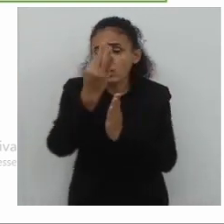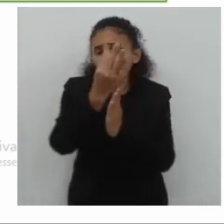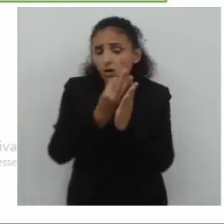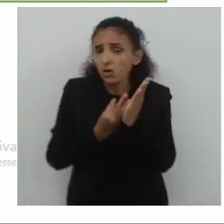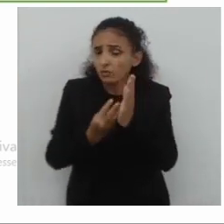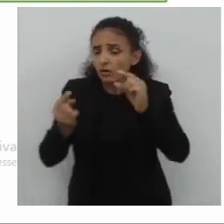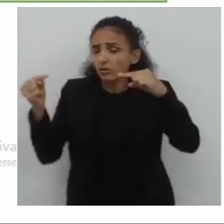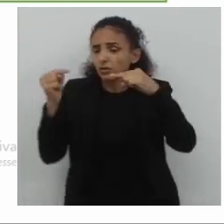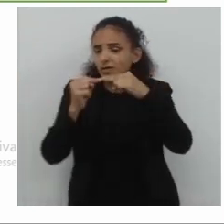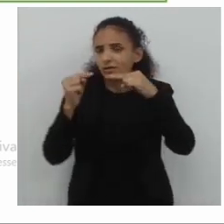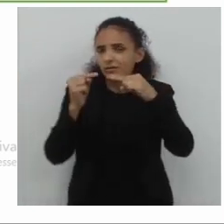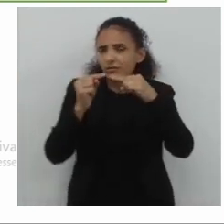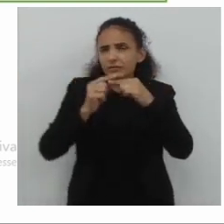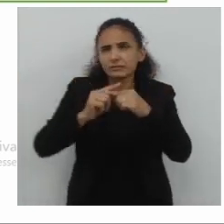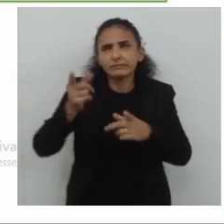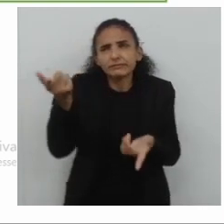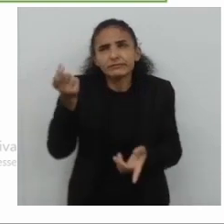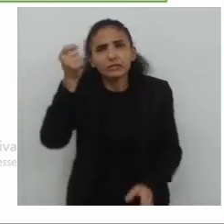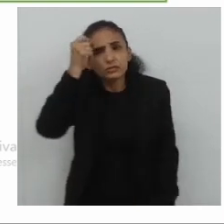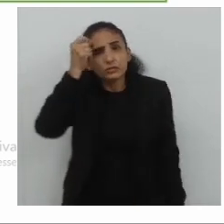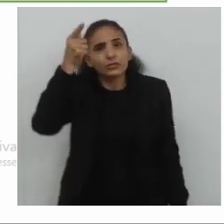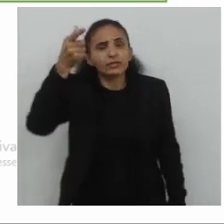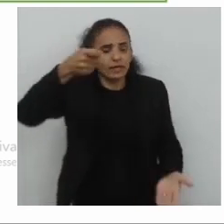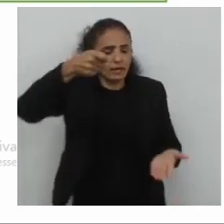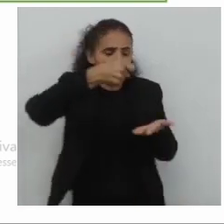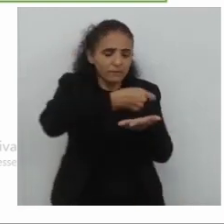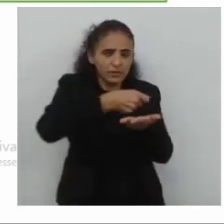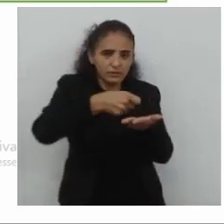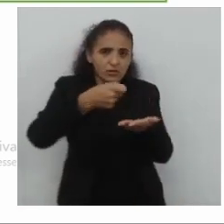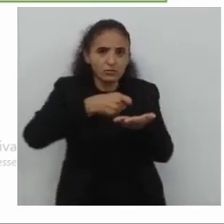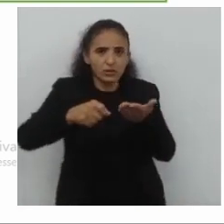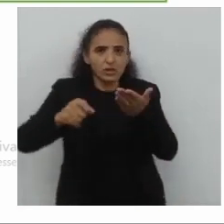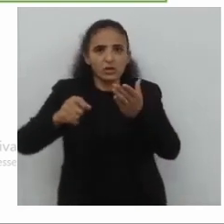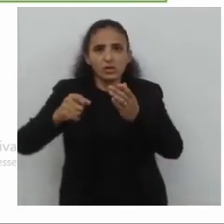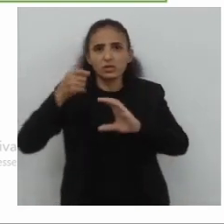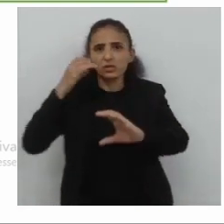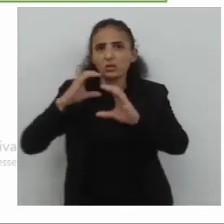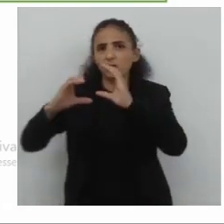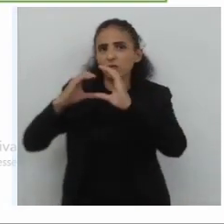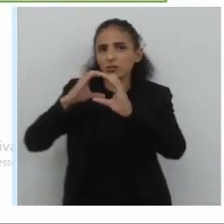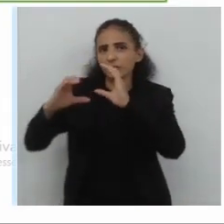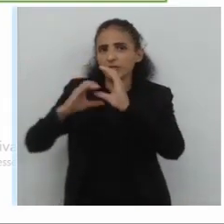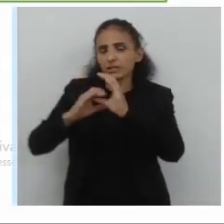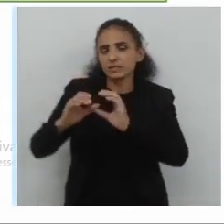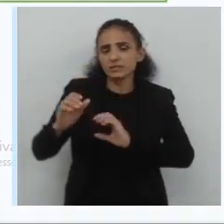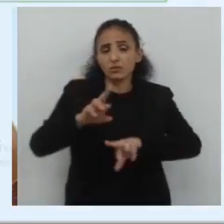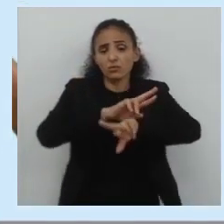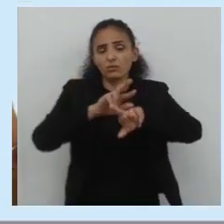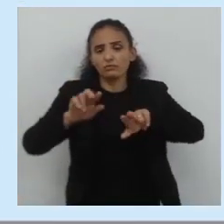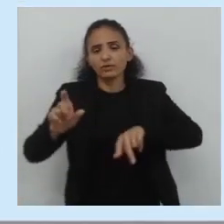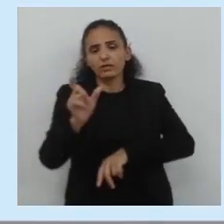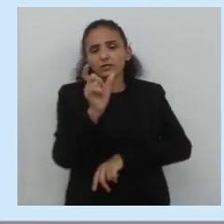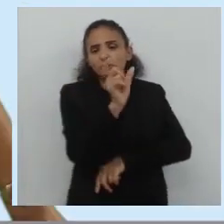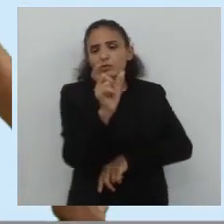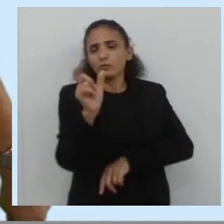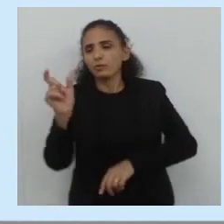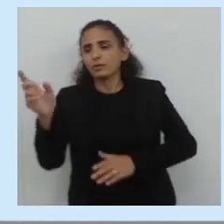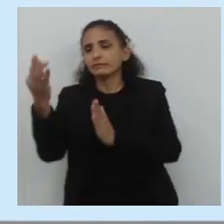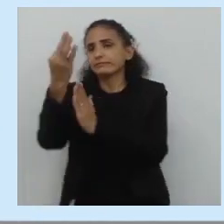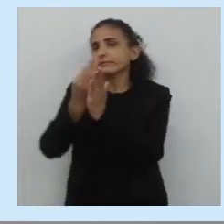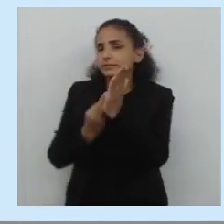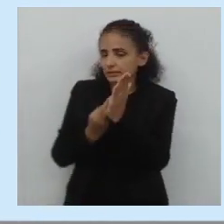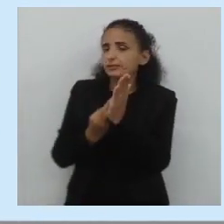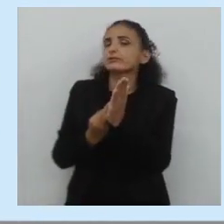a coerência, que é o jogo das ideias, e a comunicação com outros textos. Isso é sumariamente importante.